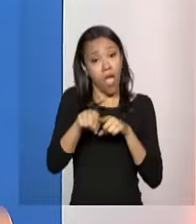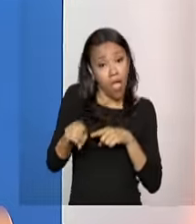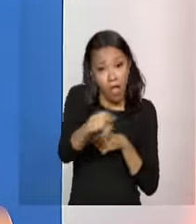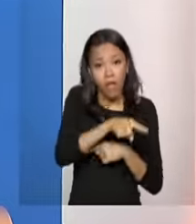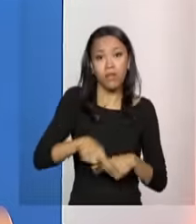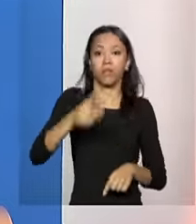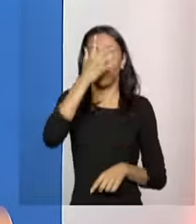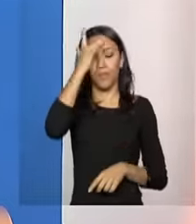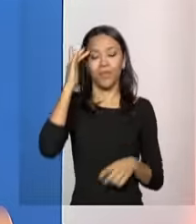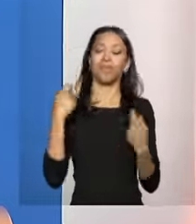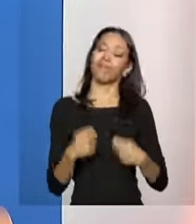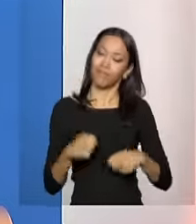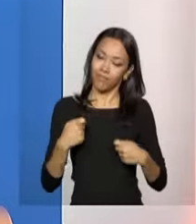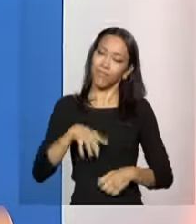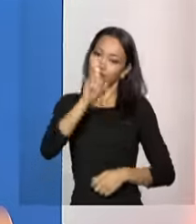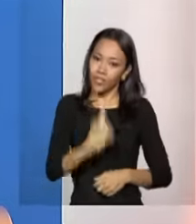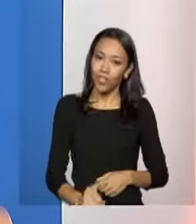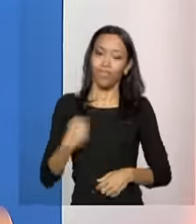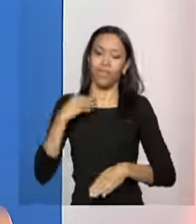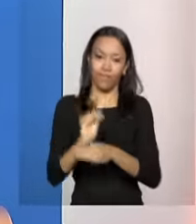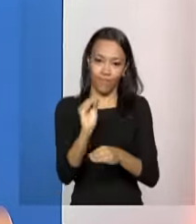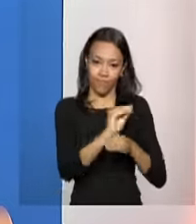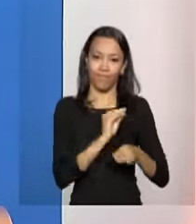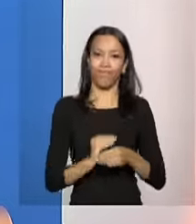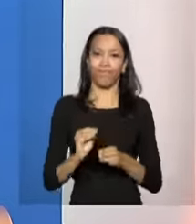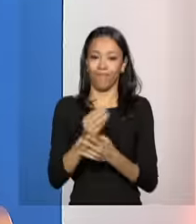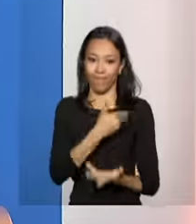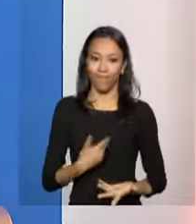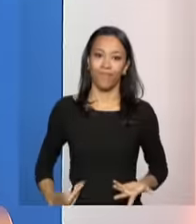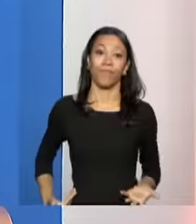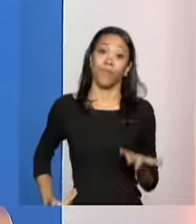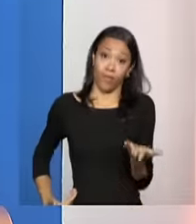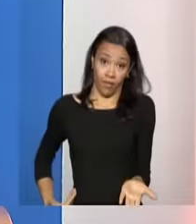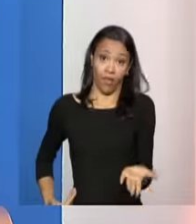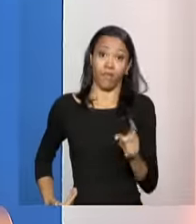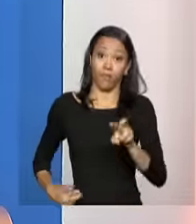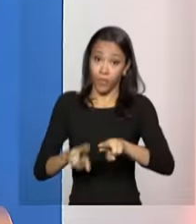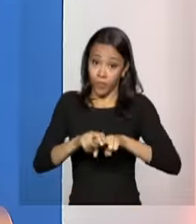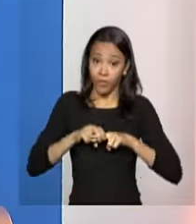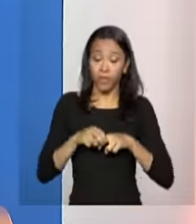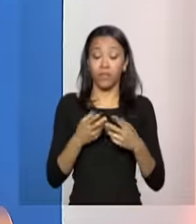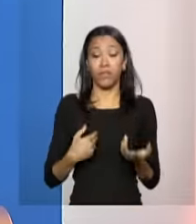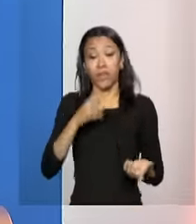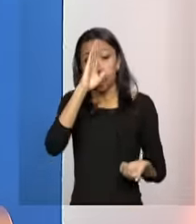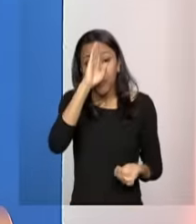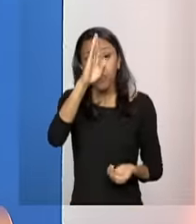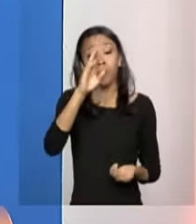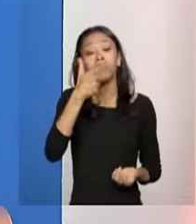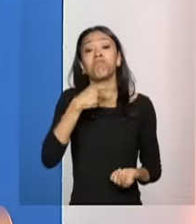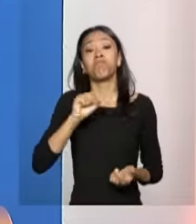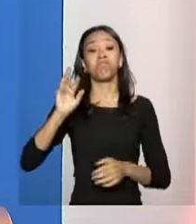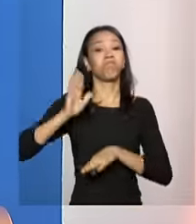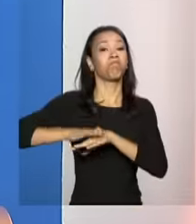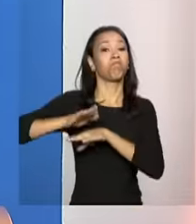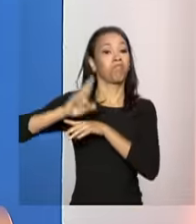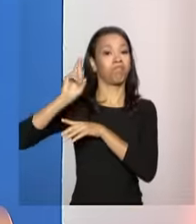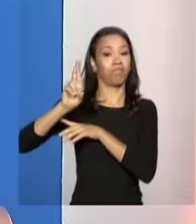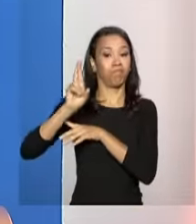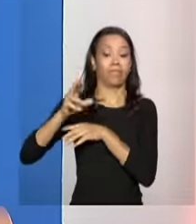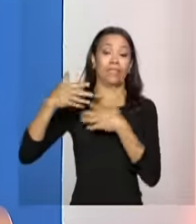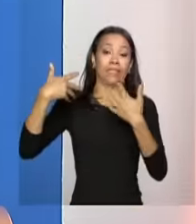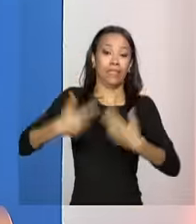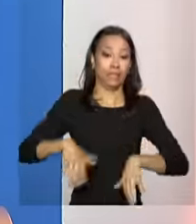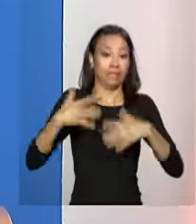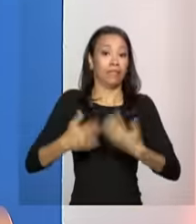de ser protegidas pelo Estado. Então, é nessa dimensão que entra principalmente a proteção de alta complexidade.